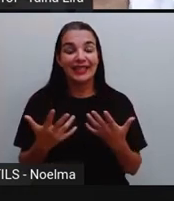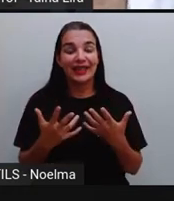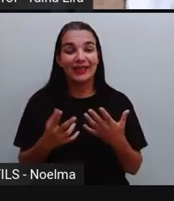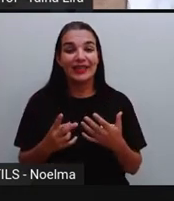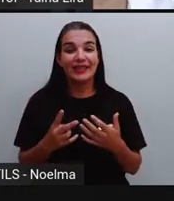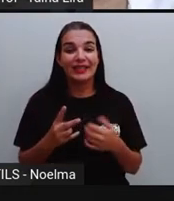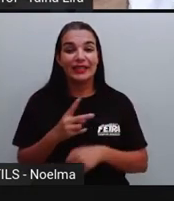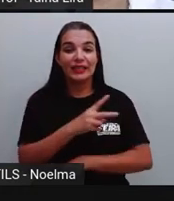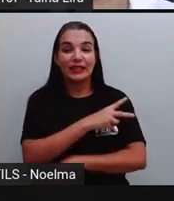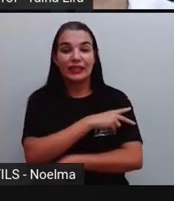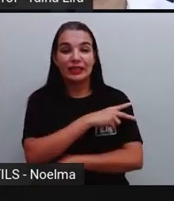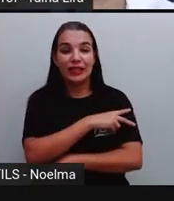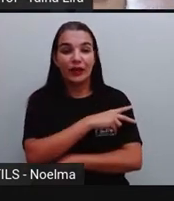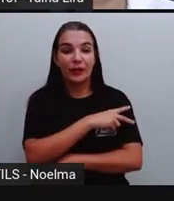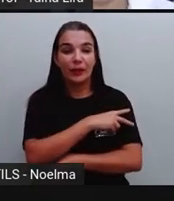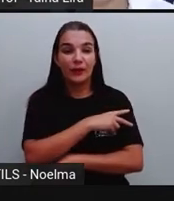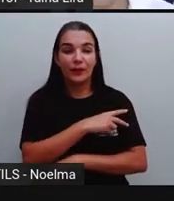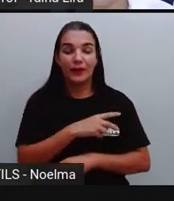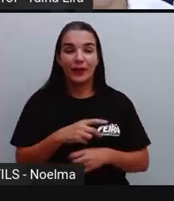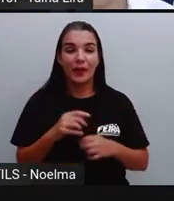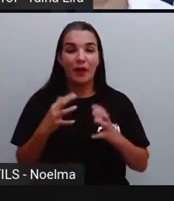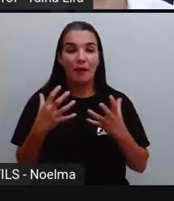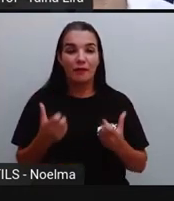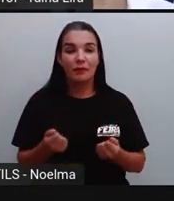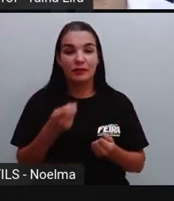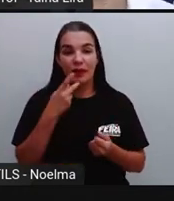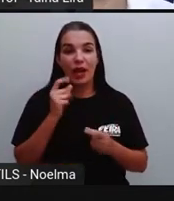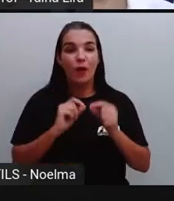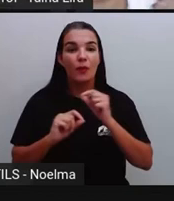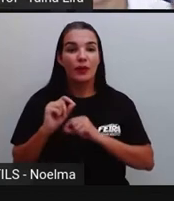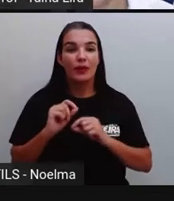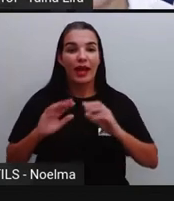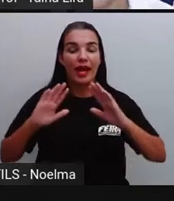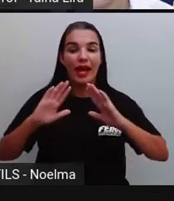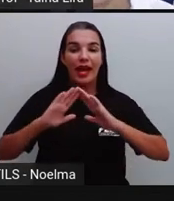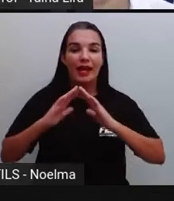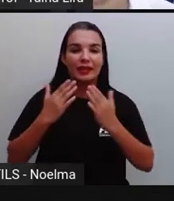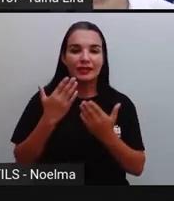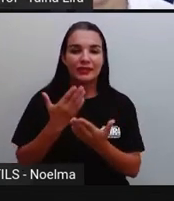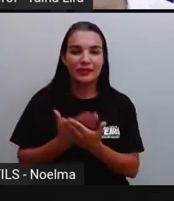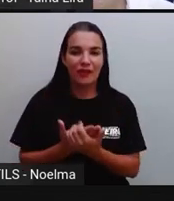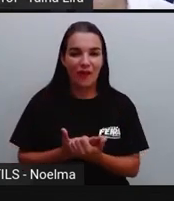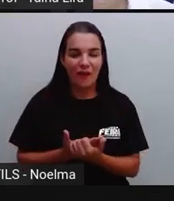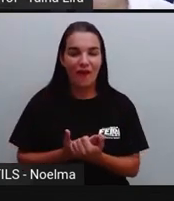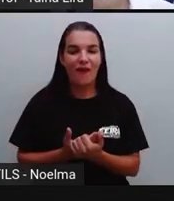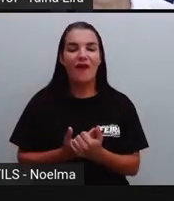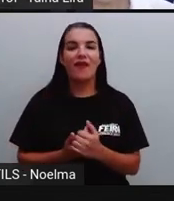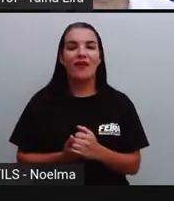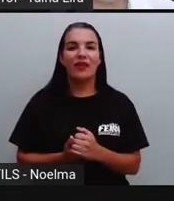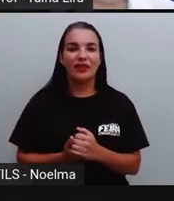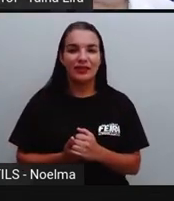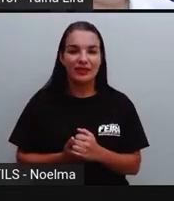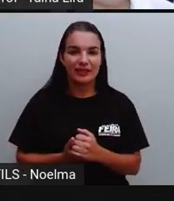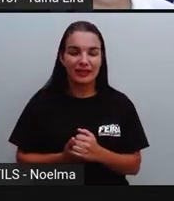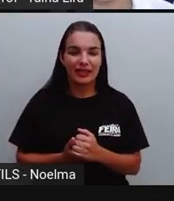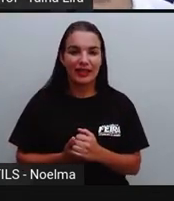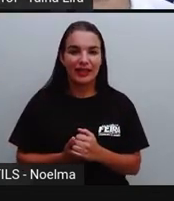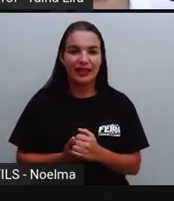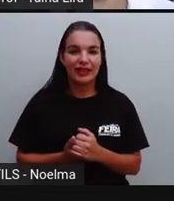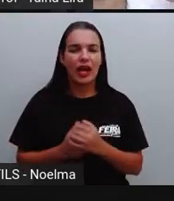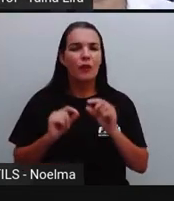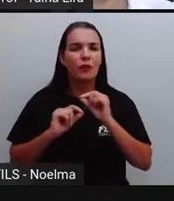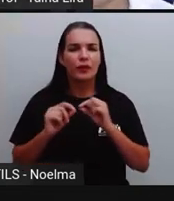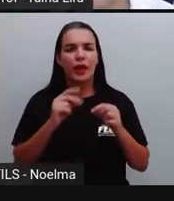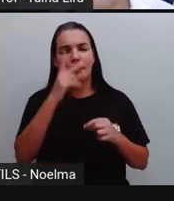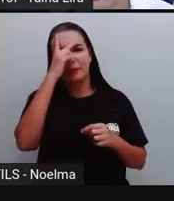ano, vamos então falar um pouco, né, sobre quem trabalha na escola, né, porque a gente estava falando